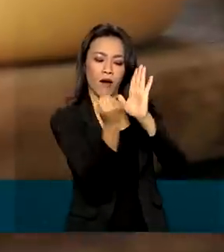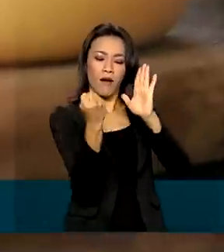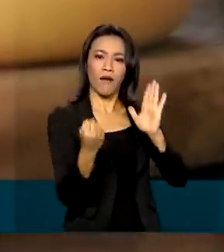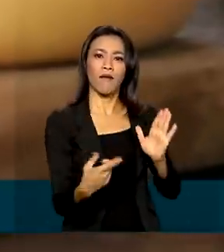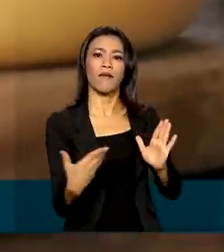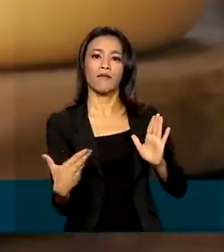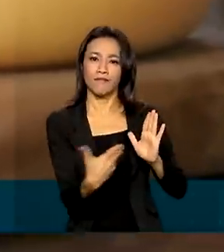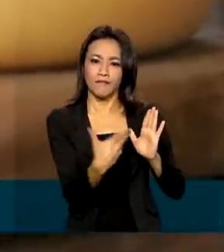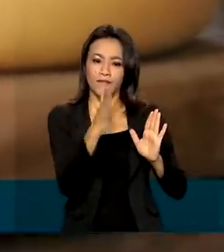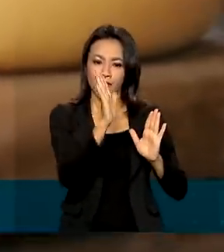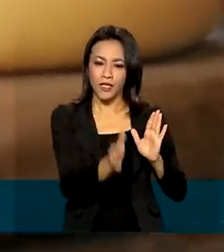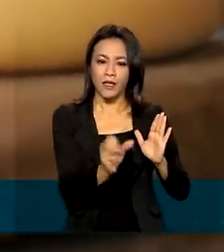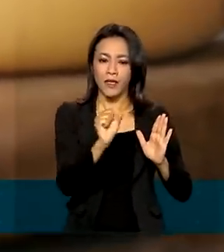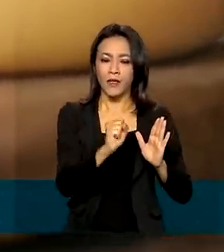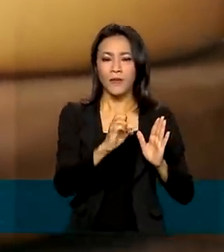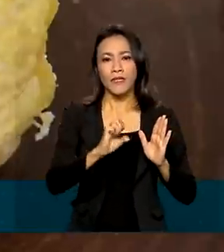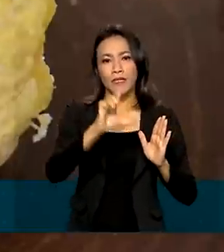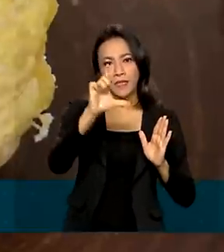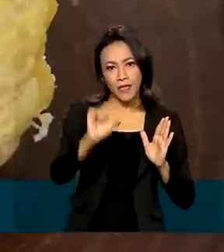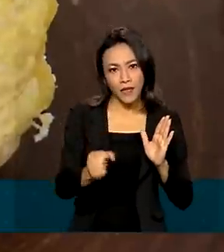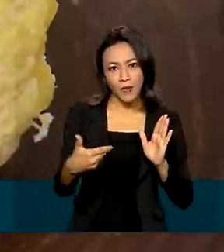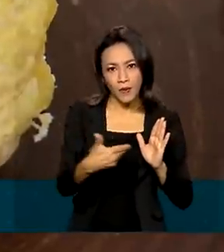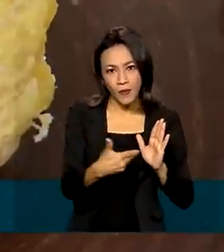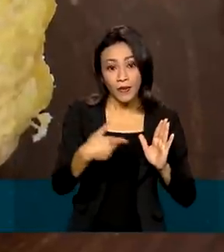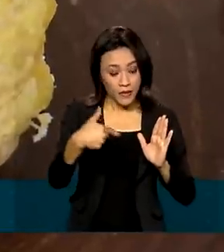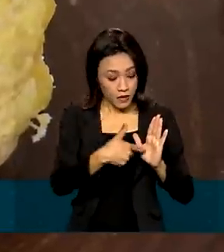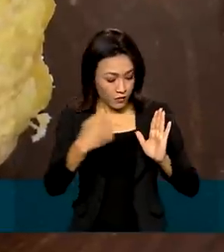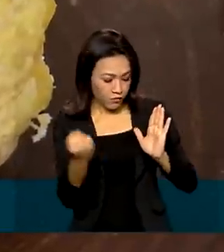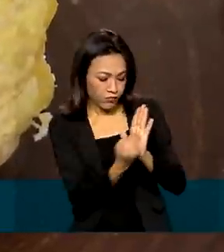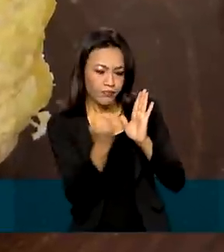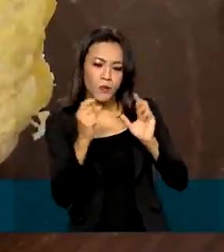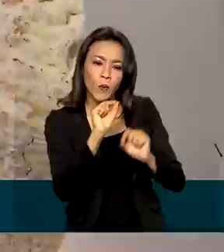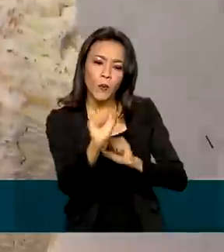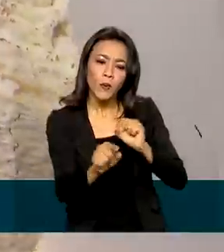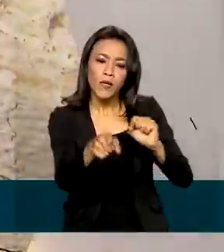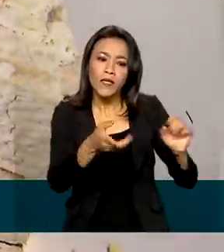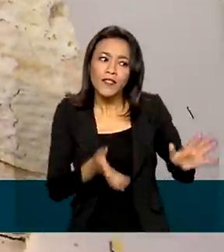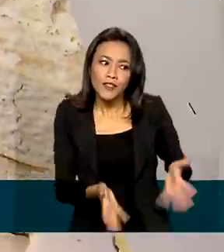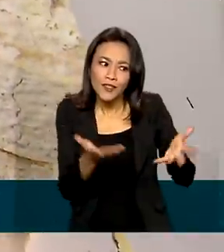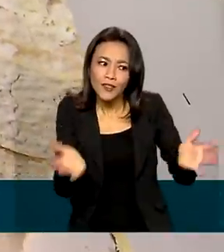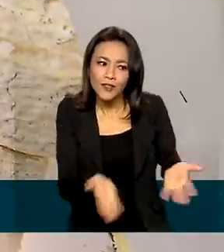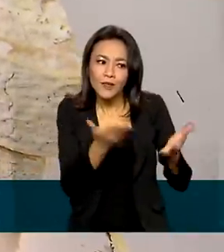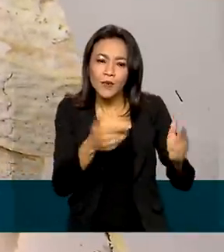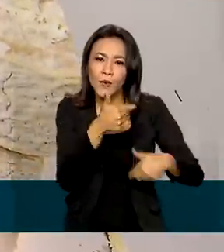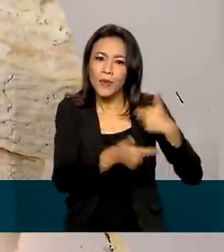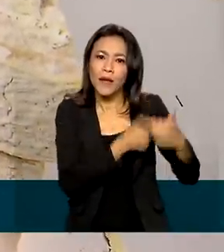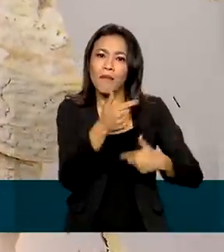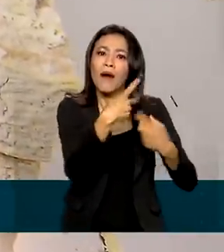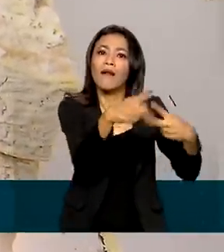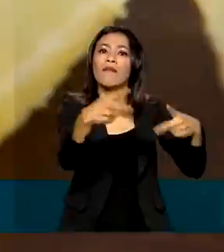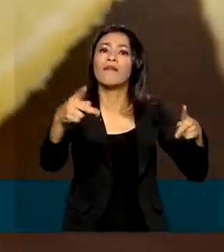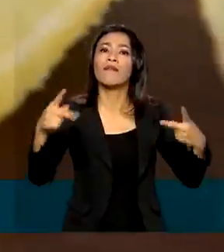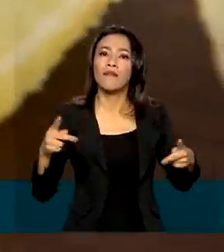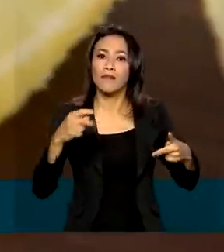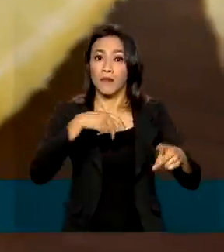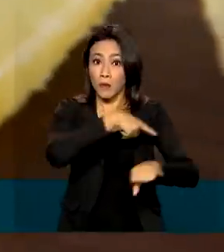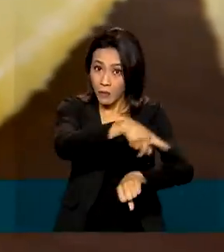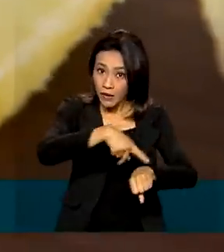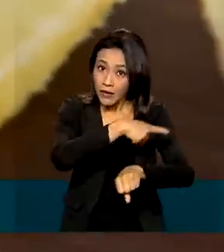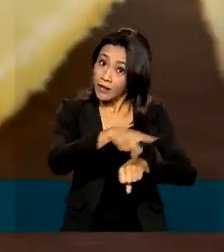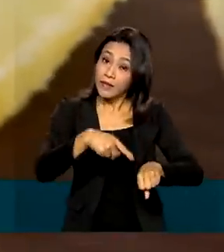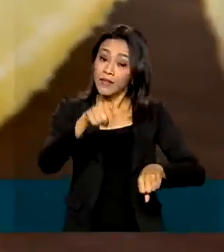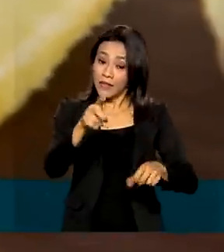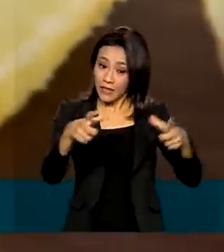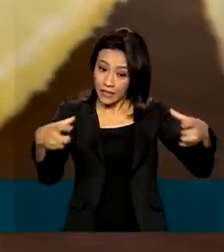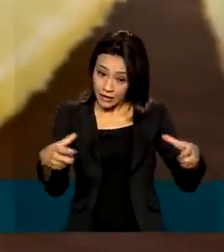da Agricultura, Pecuária e Abastecimento, uma certificação que estimula o trabalho formal dos produtores no país e torna o